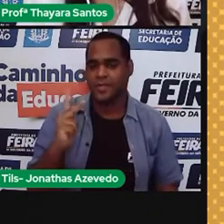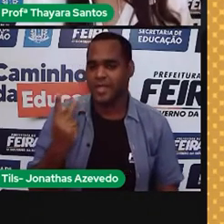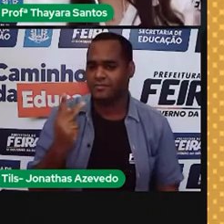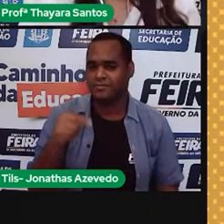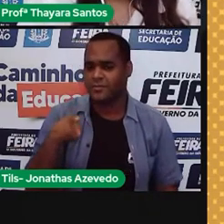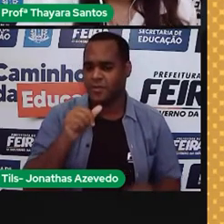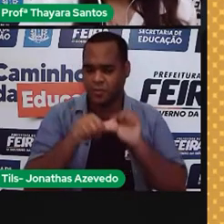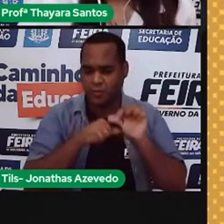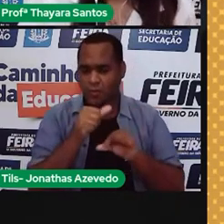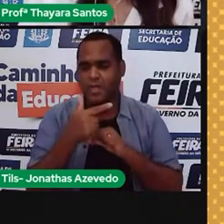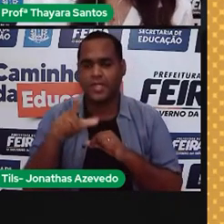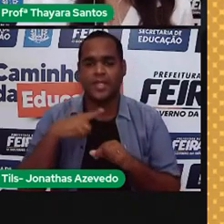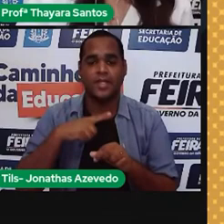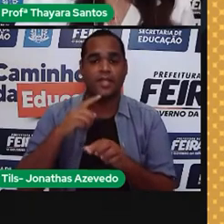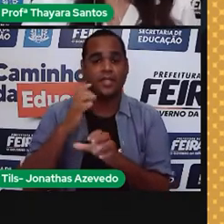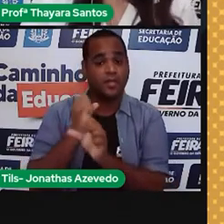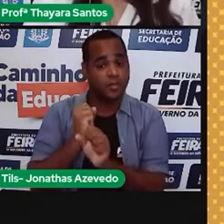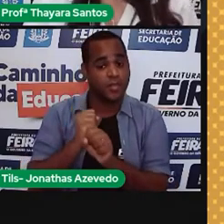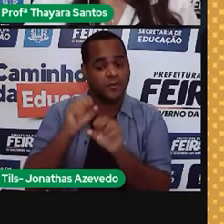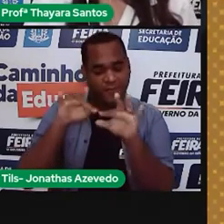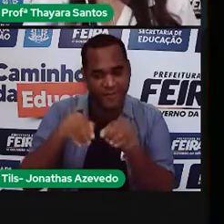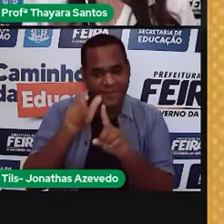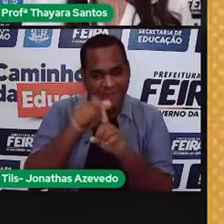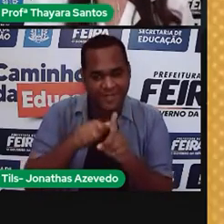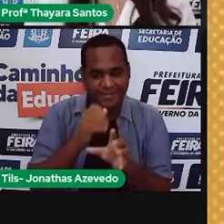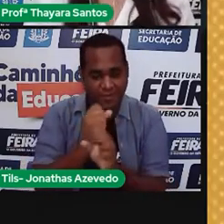naquele valor que a gente tem que pagar no final do mês.